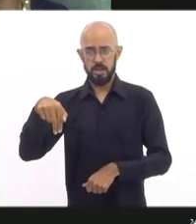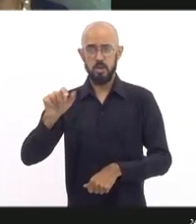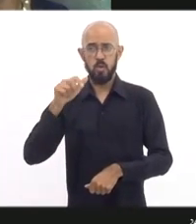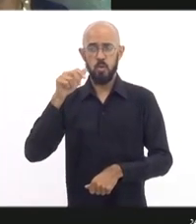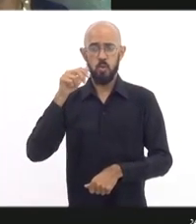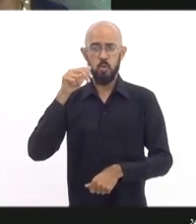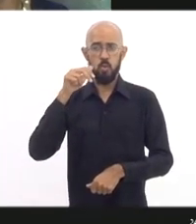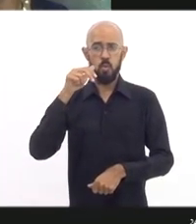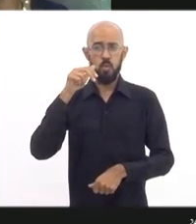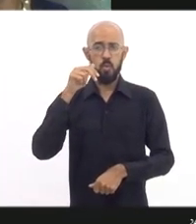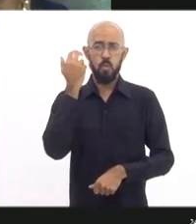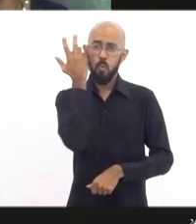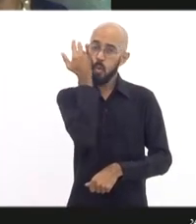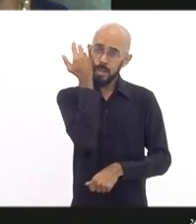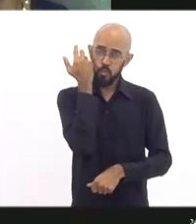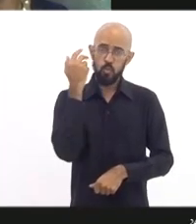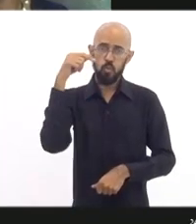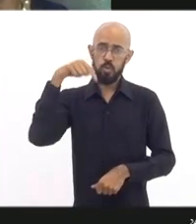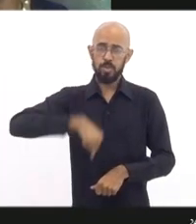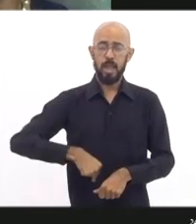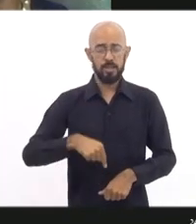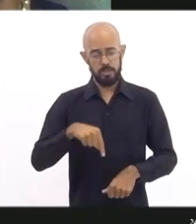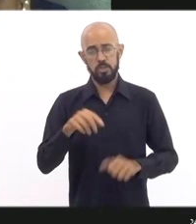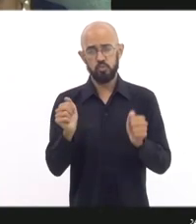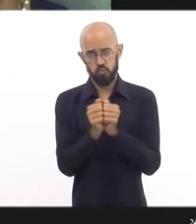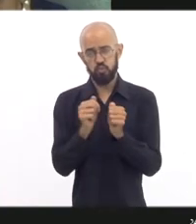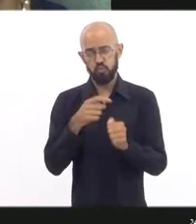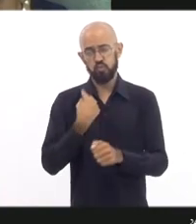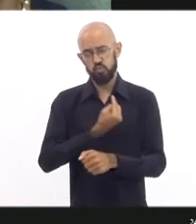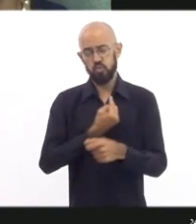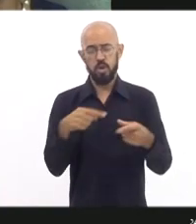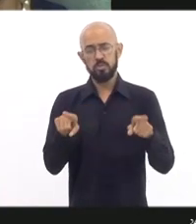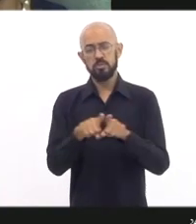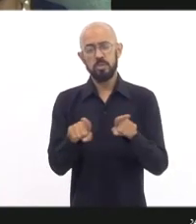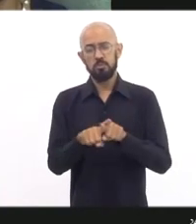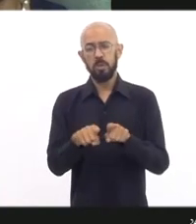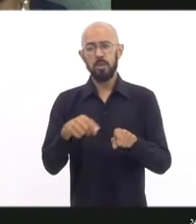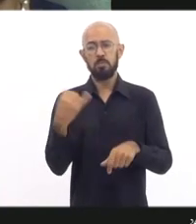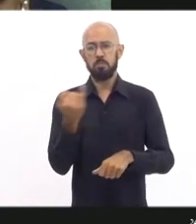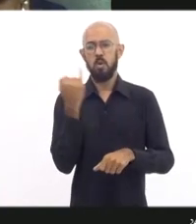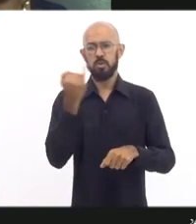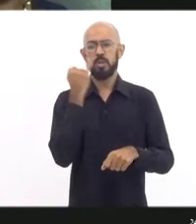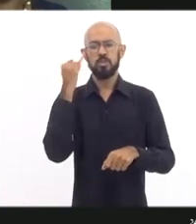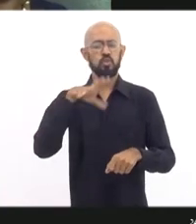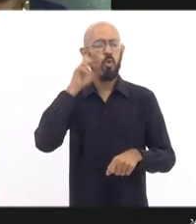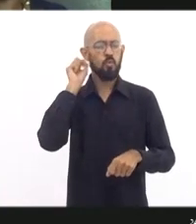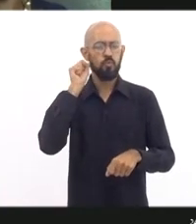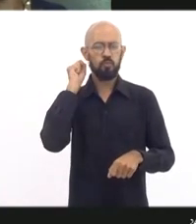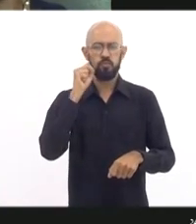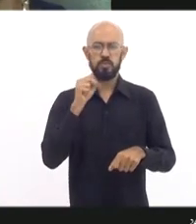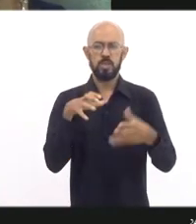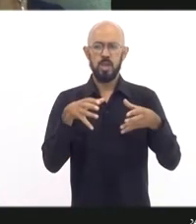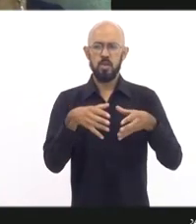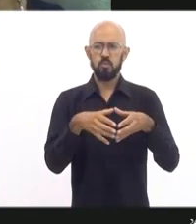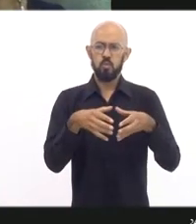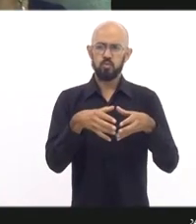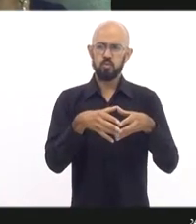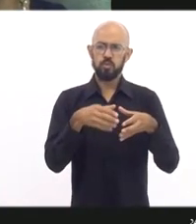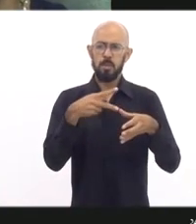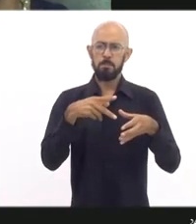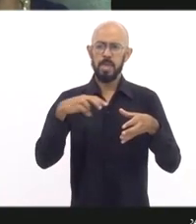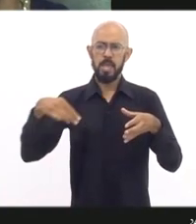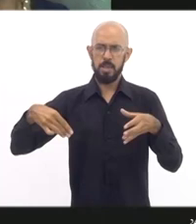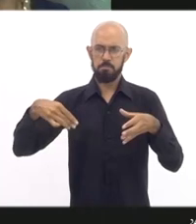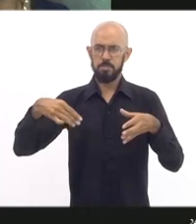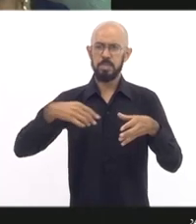-vindo, William Coelho. Muito importante ouvir a PM, porque a PM, naturalmente,